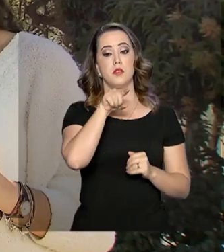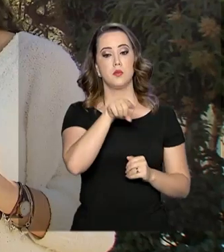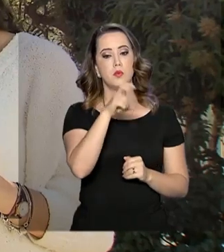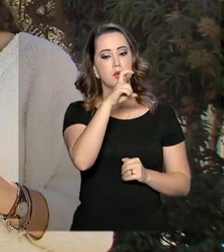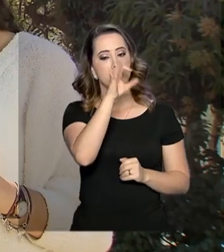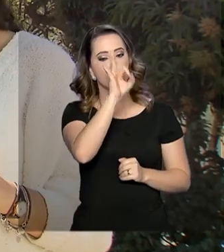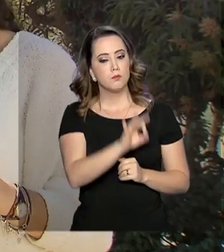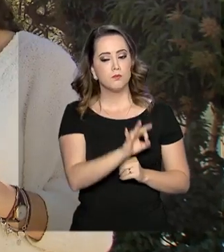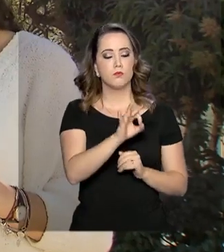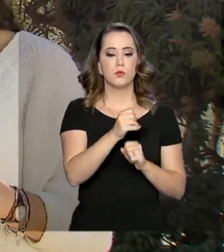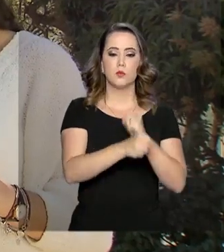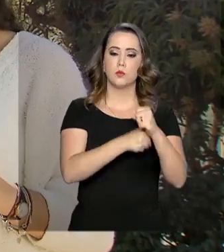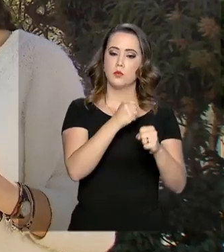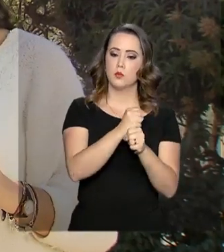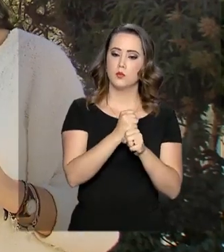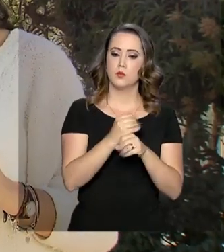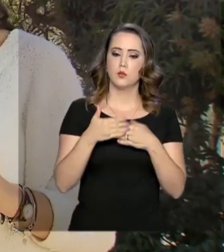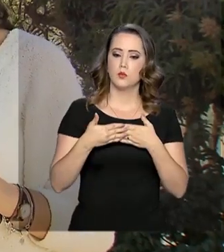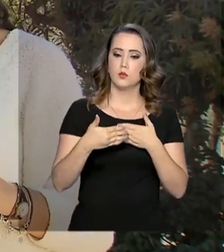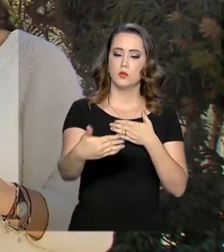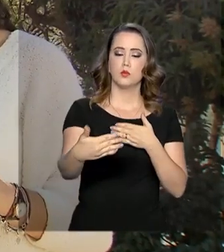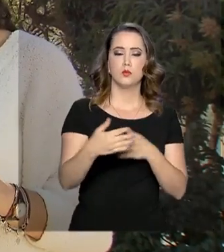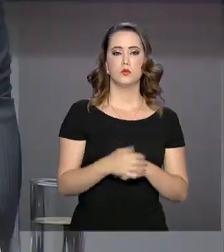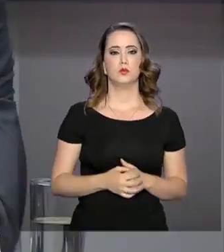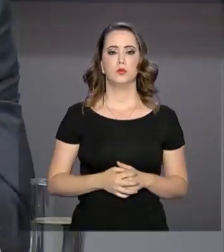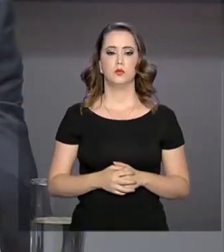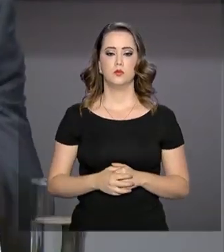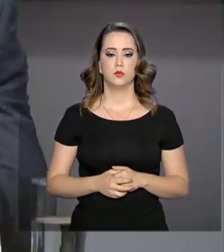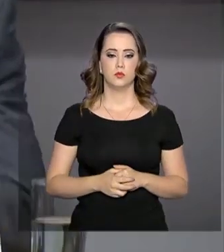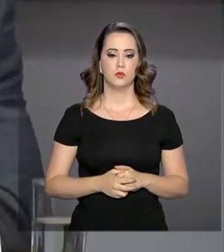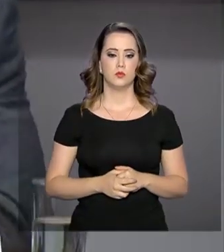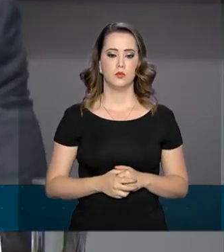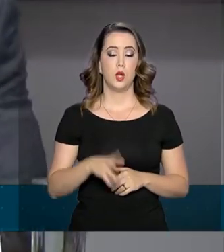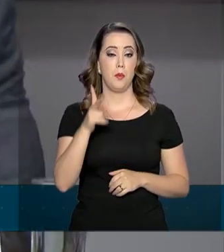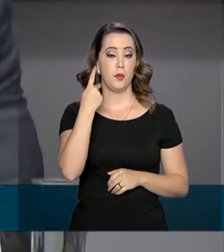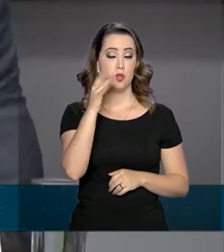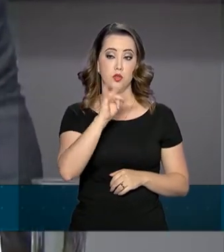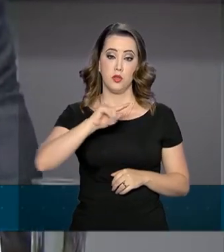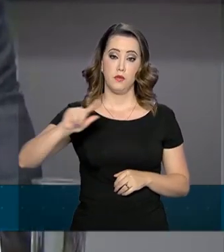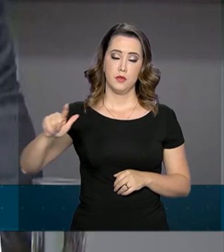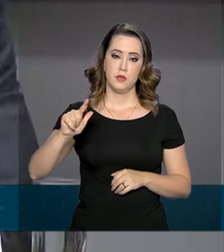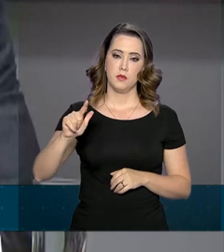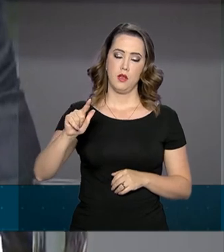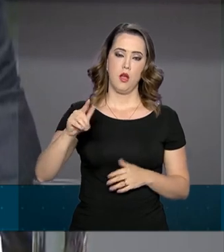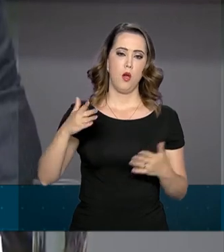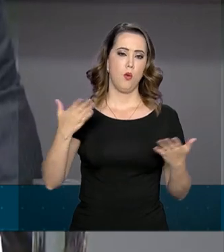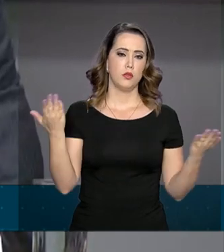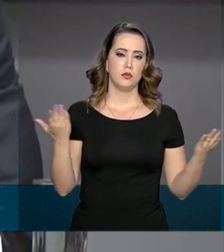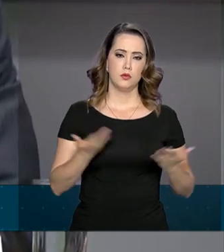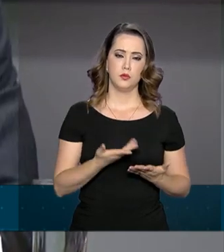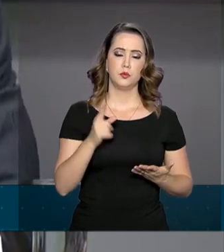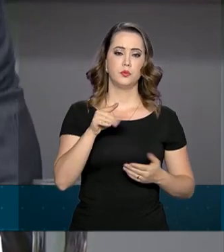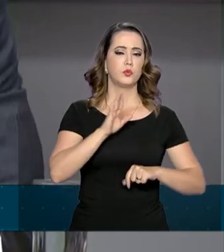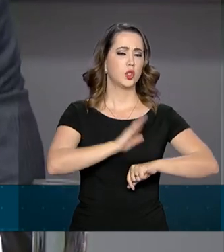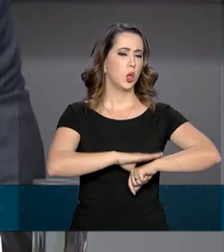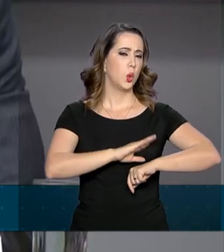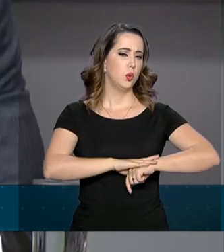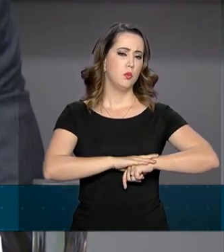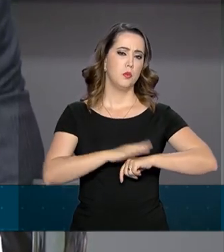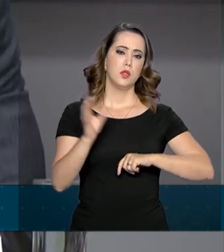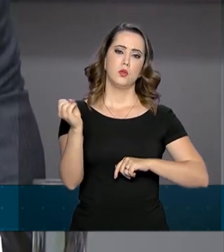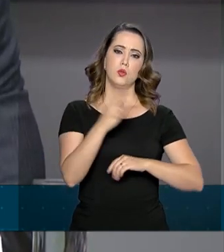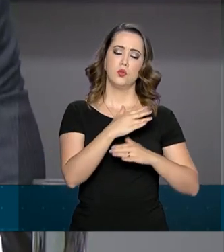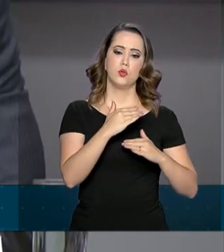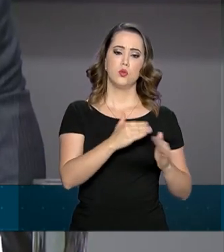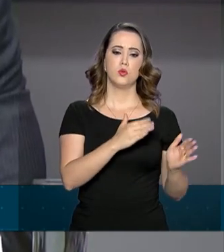percentual por ano nos próximos anos. A política fiscal que está no centro, ela passa por um momento de um novo